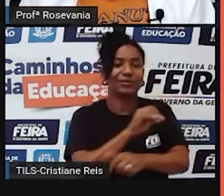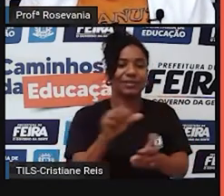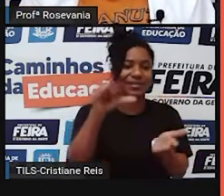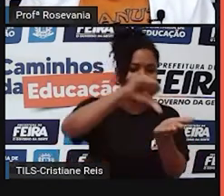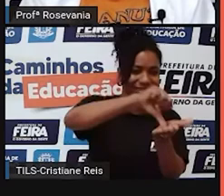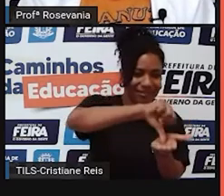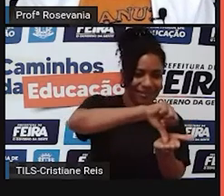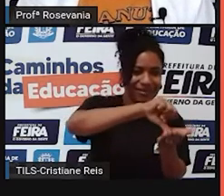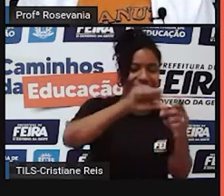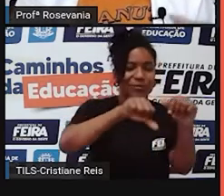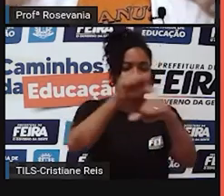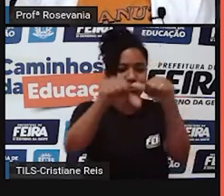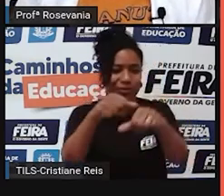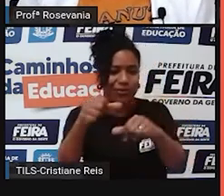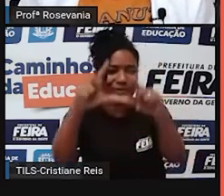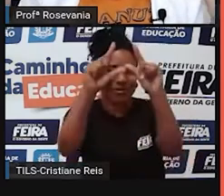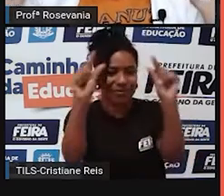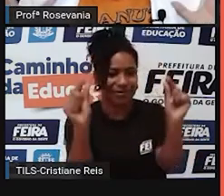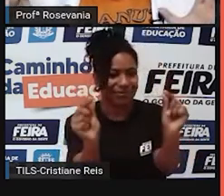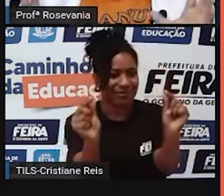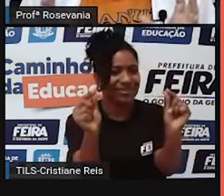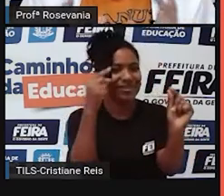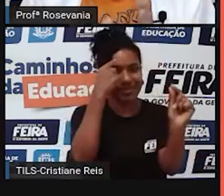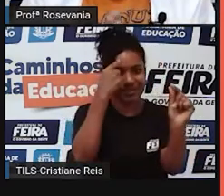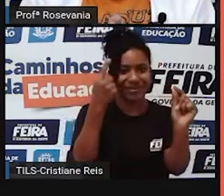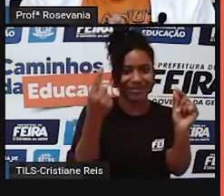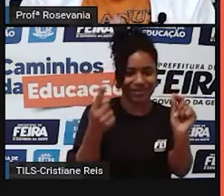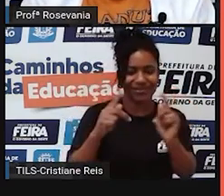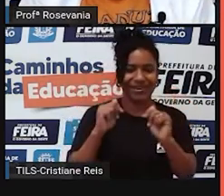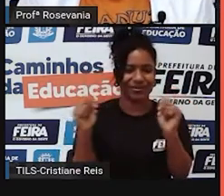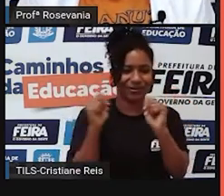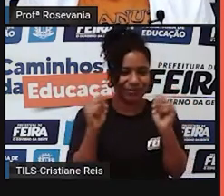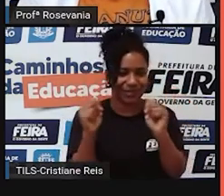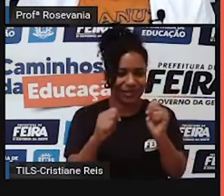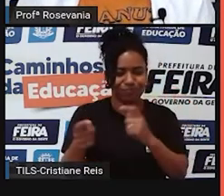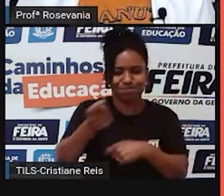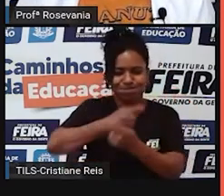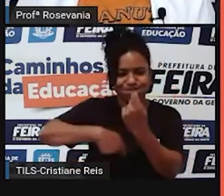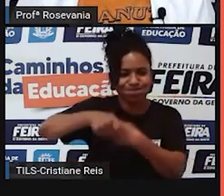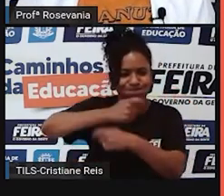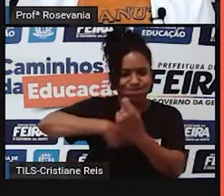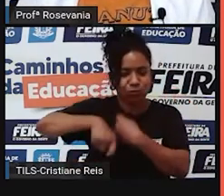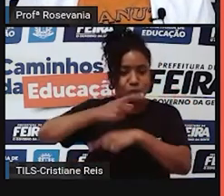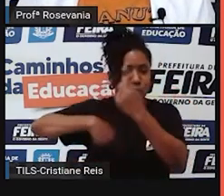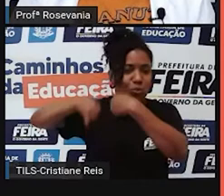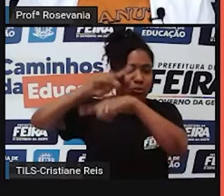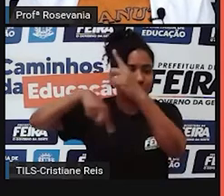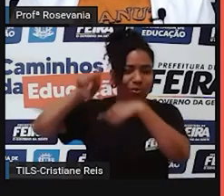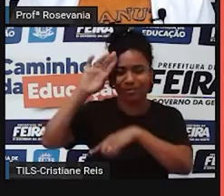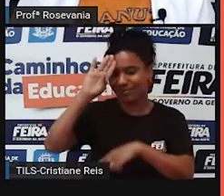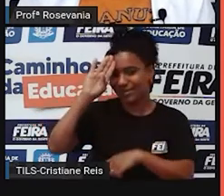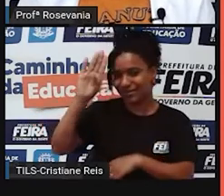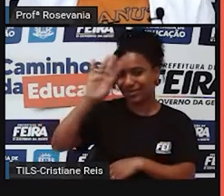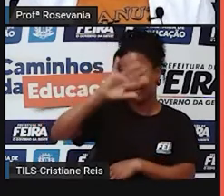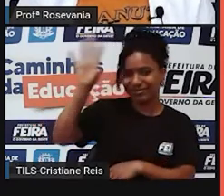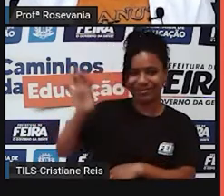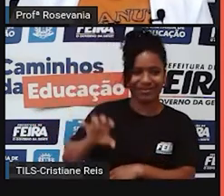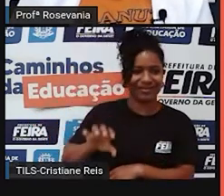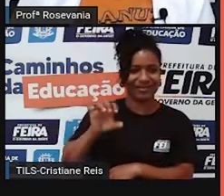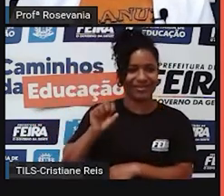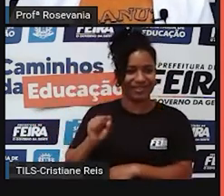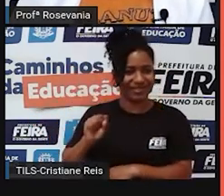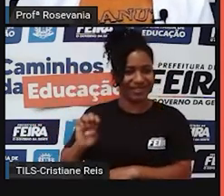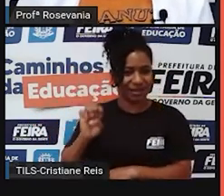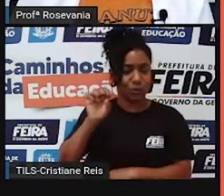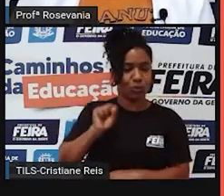para Brasília. Então, trouxe o coração econômico para esse espaço aí, e esse, quando a gente estudar, né,